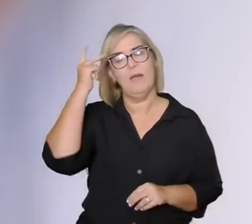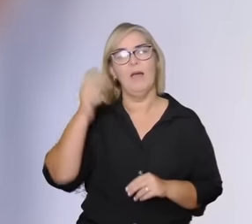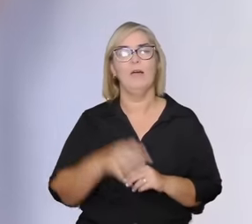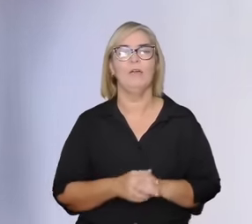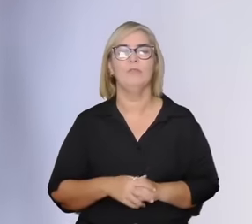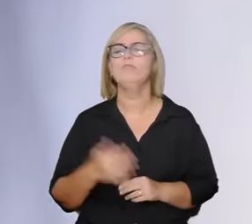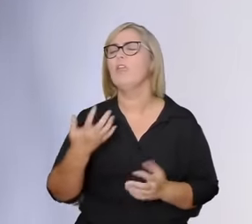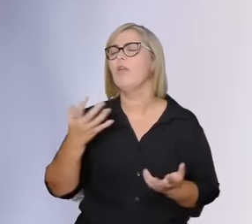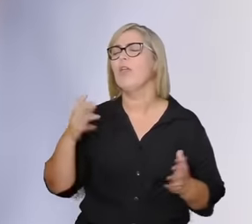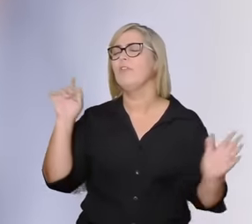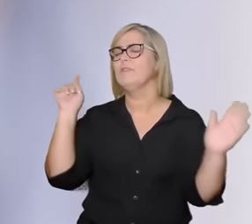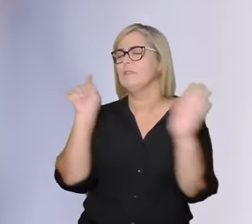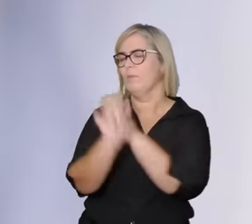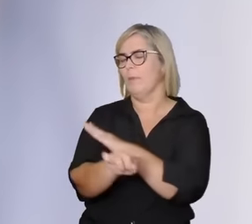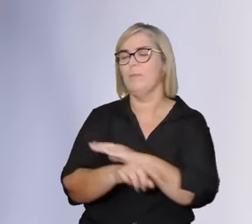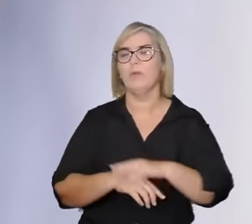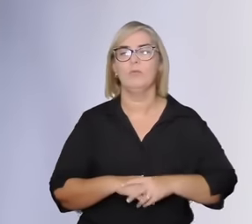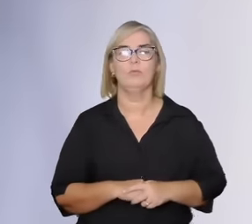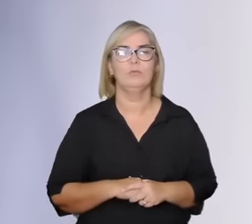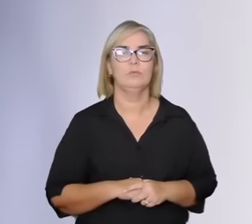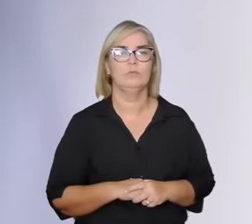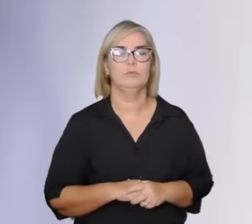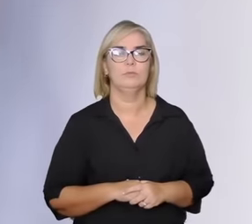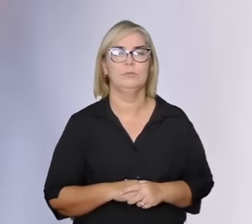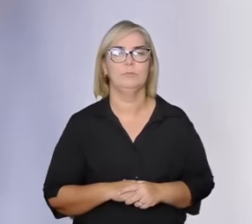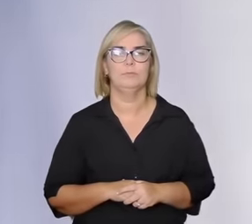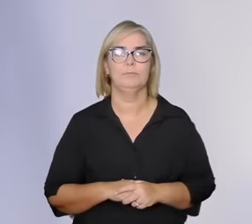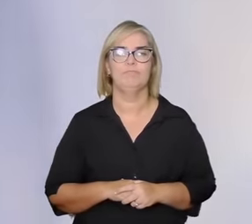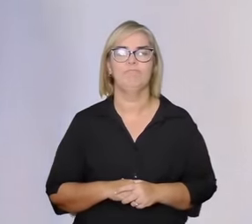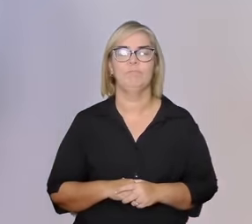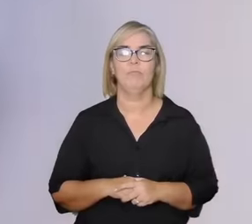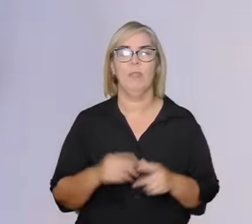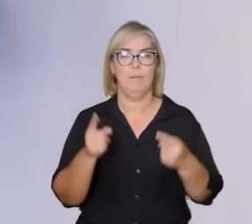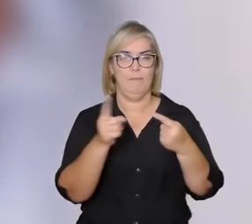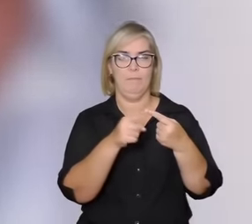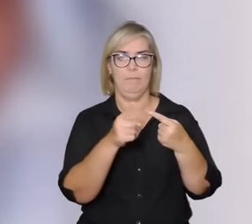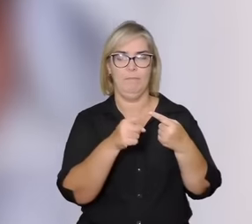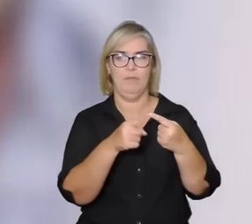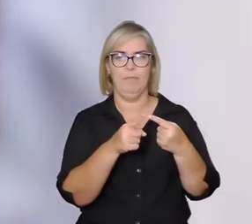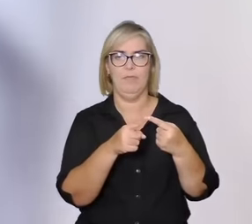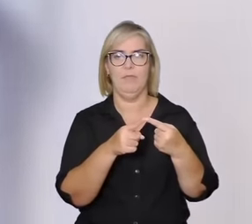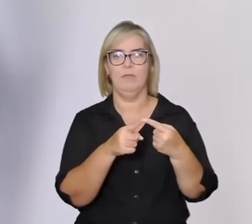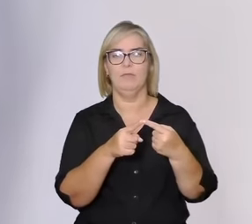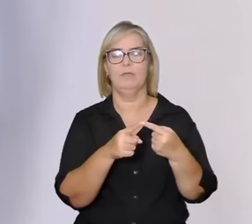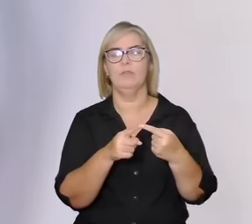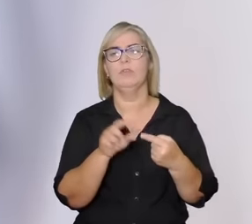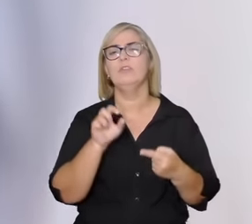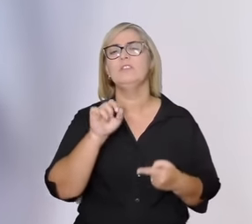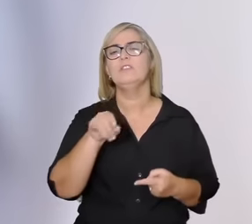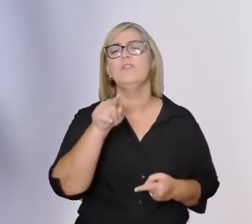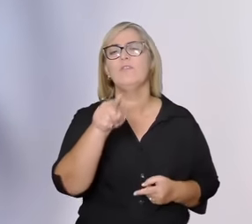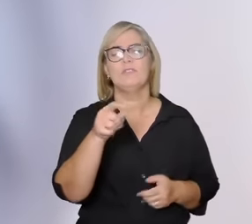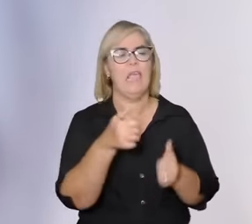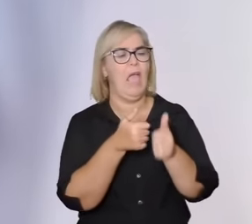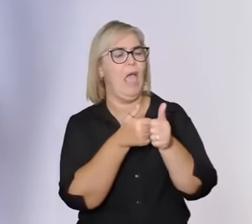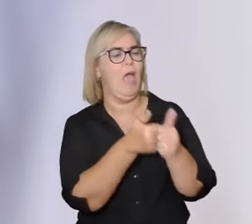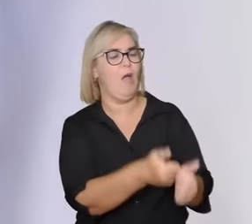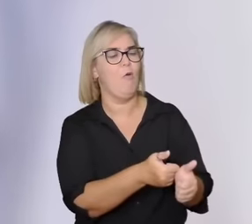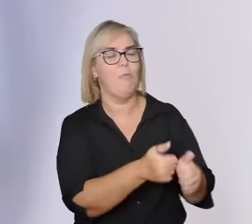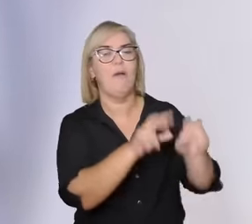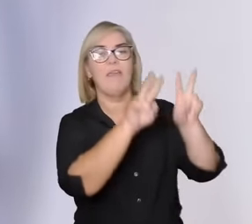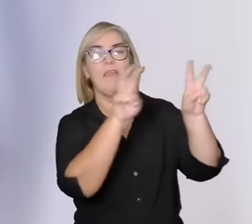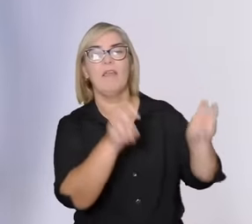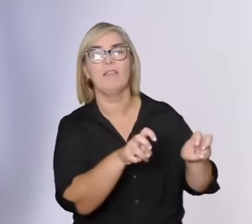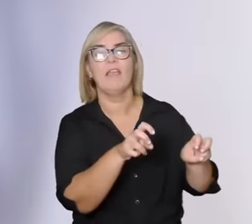pergunta em dois tempos primeiro se você acompanha essa ideia de que toda